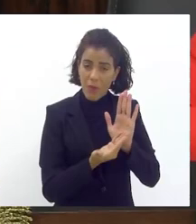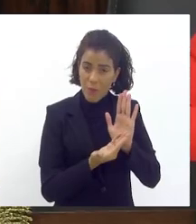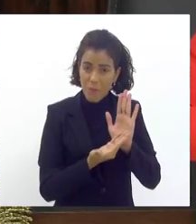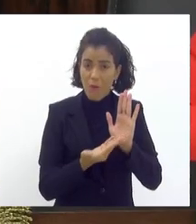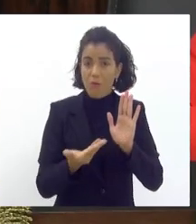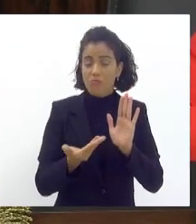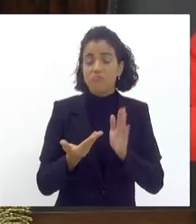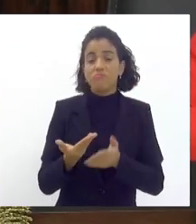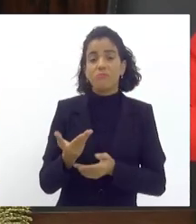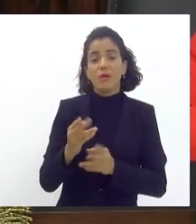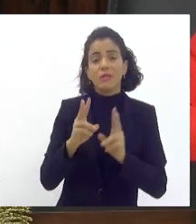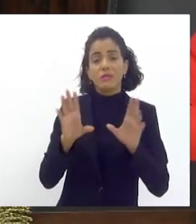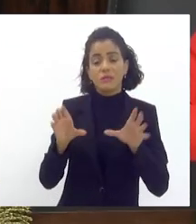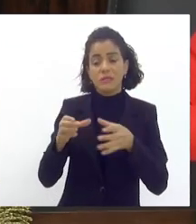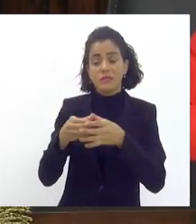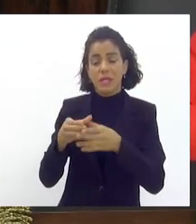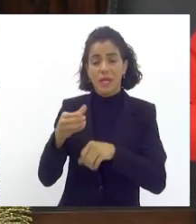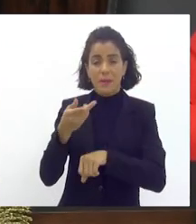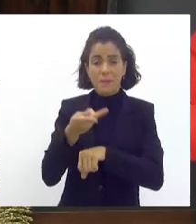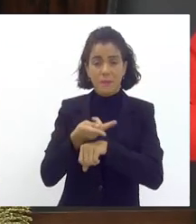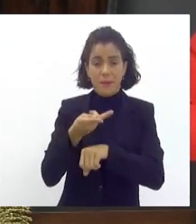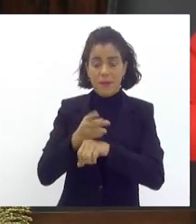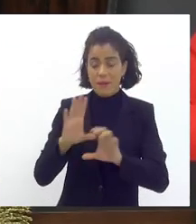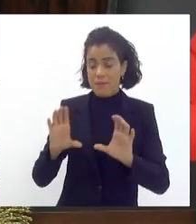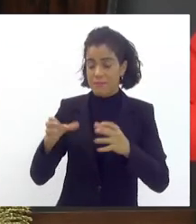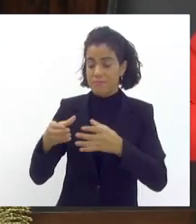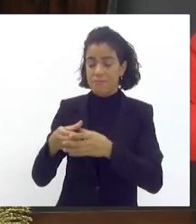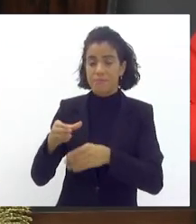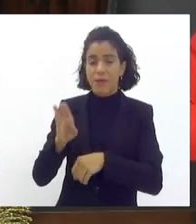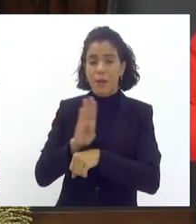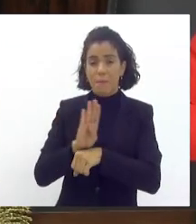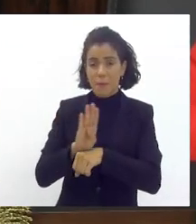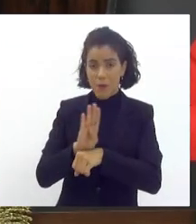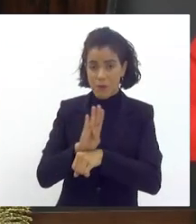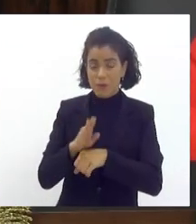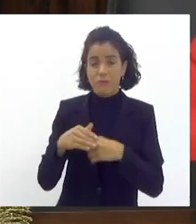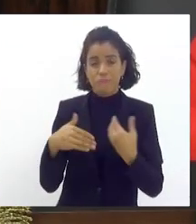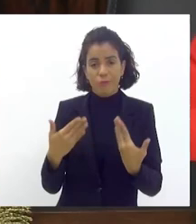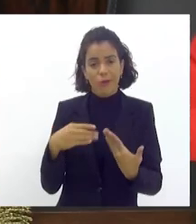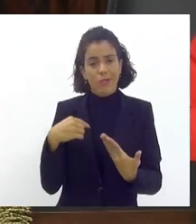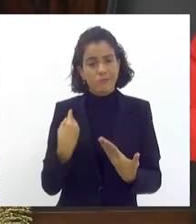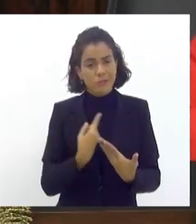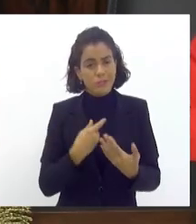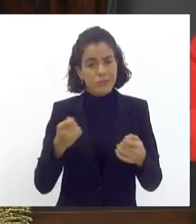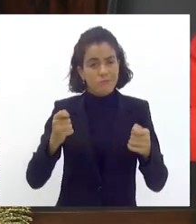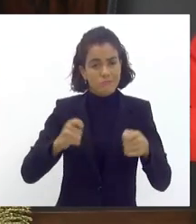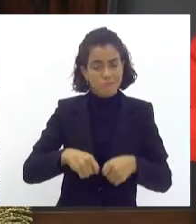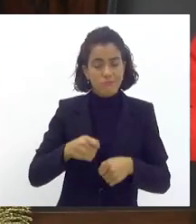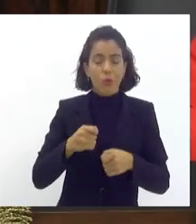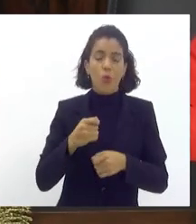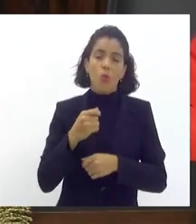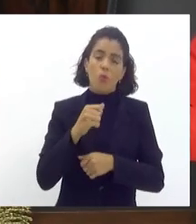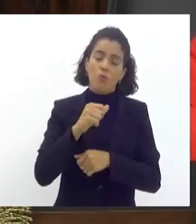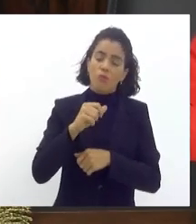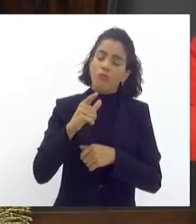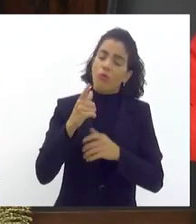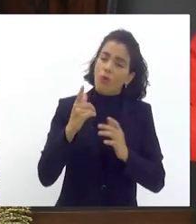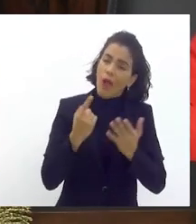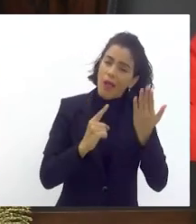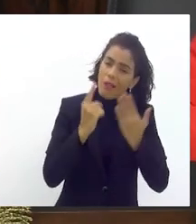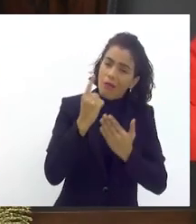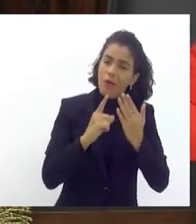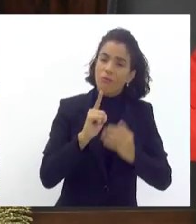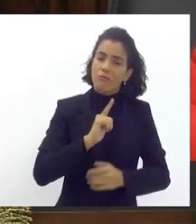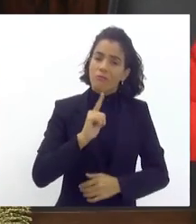para a série prata e para a série bronze e com isso a gente poderá fazer com que o carnaval tenha o